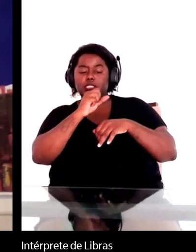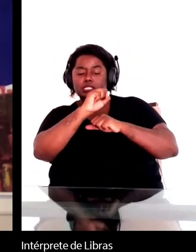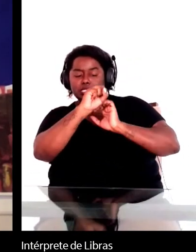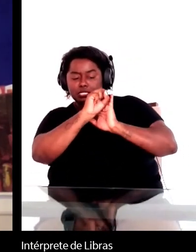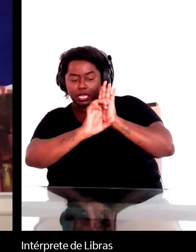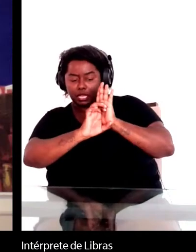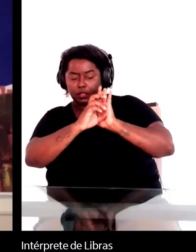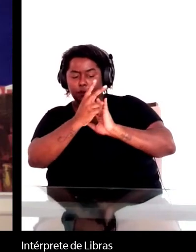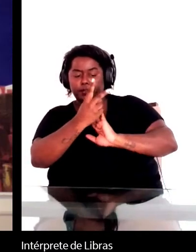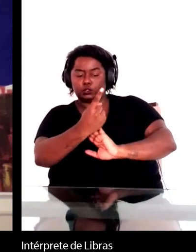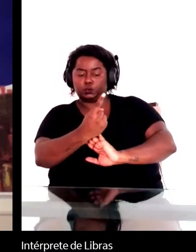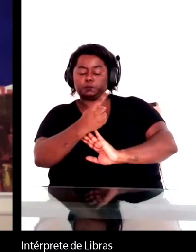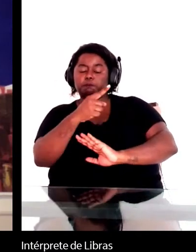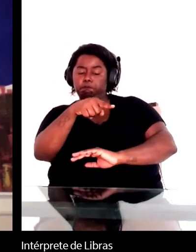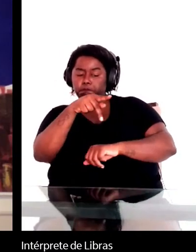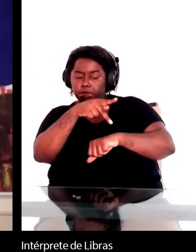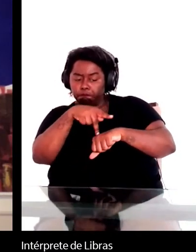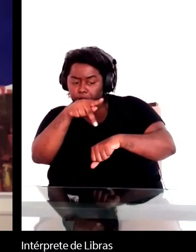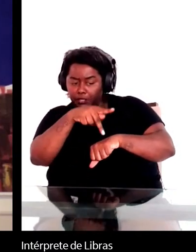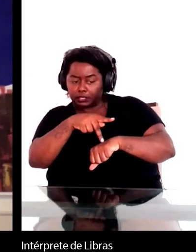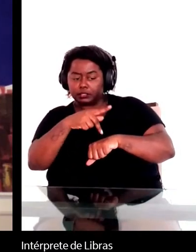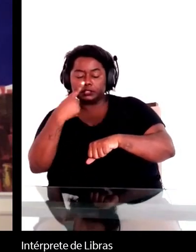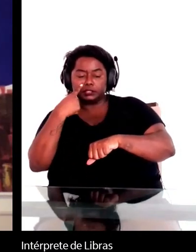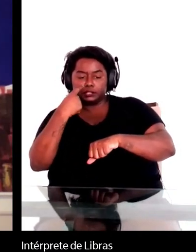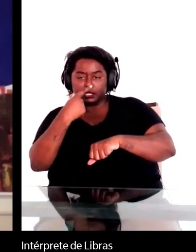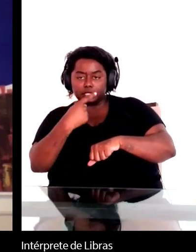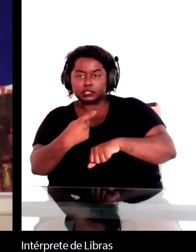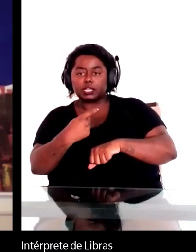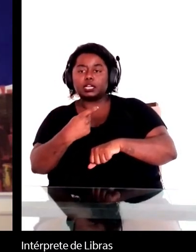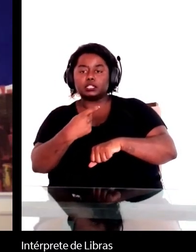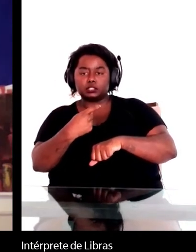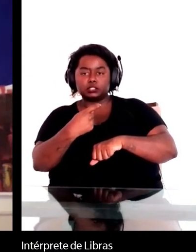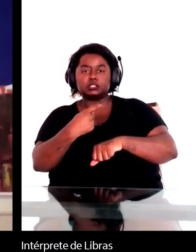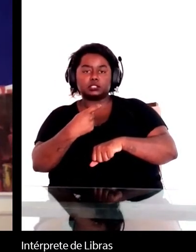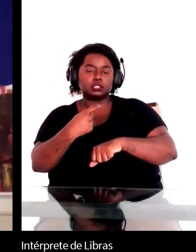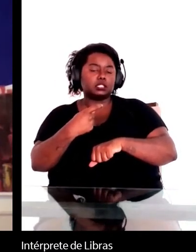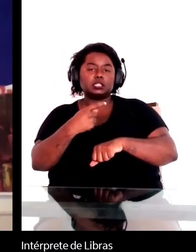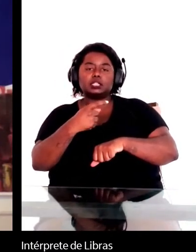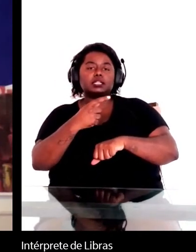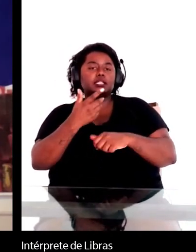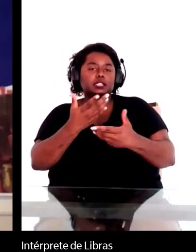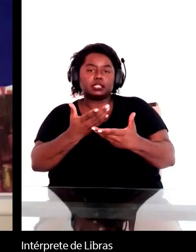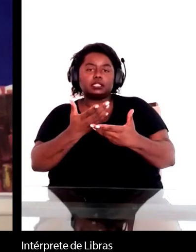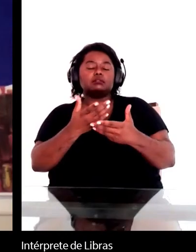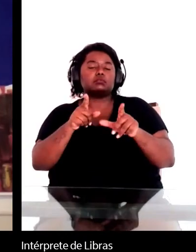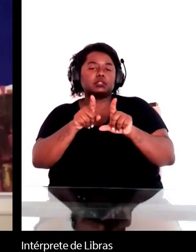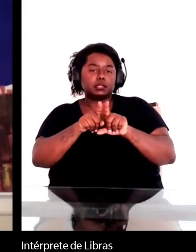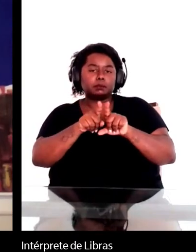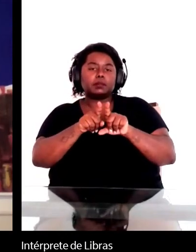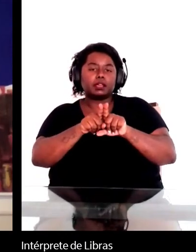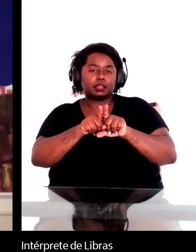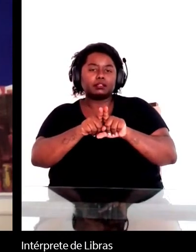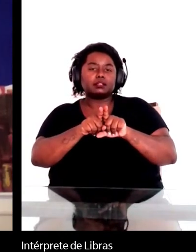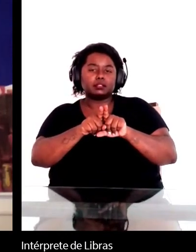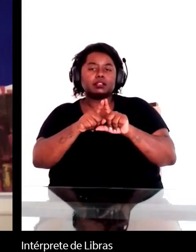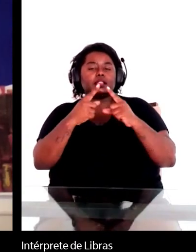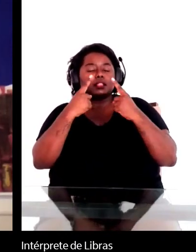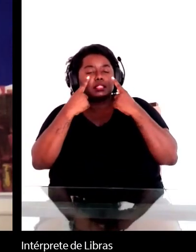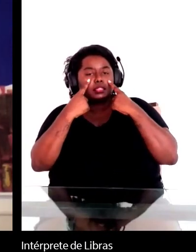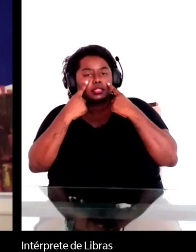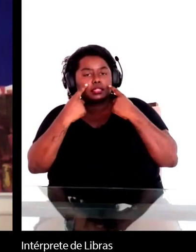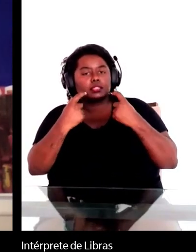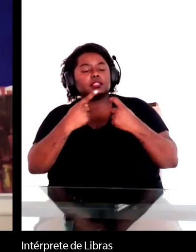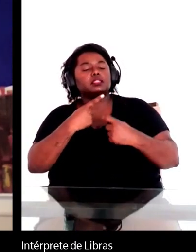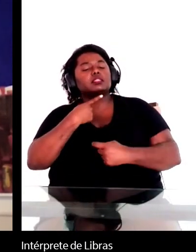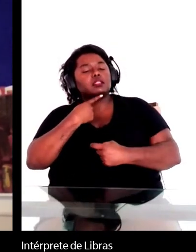país interessante que não era necessariamente o caso antes e com o desejo de conhecer